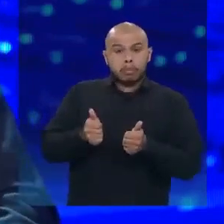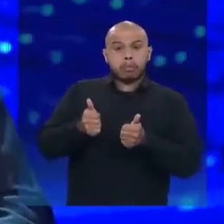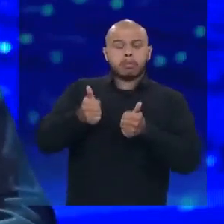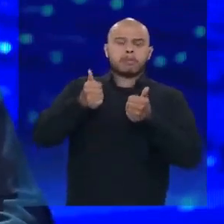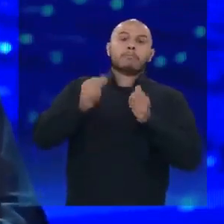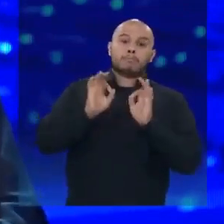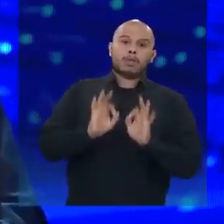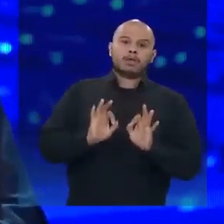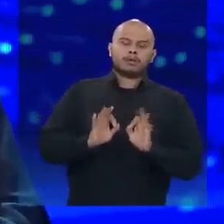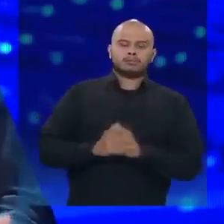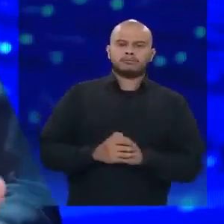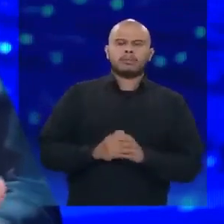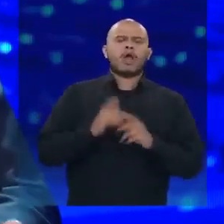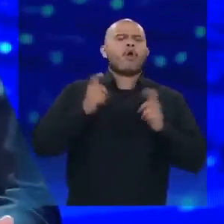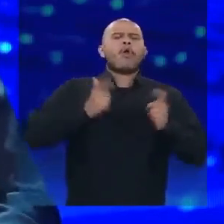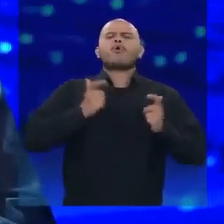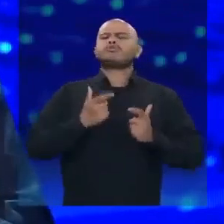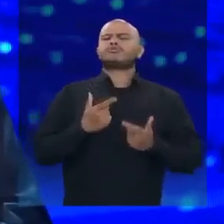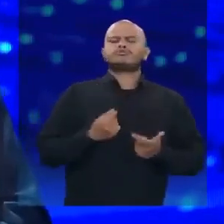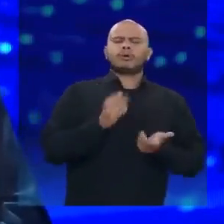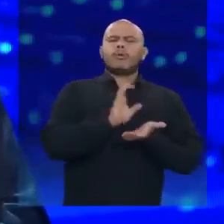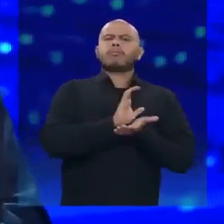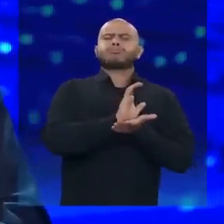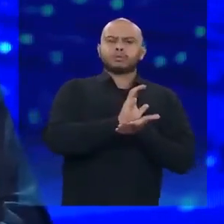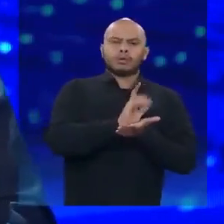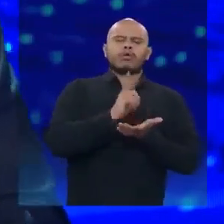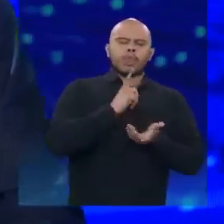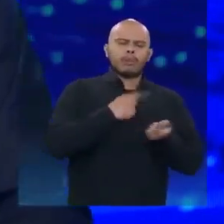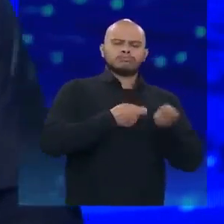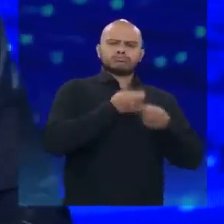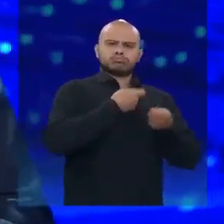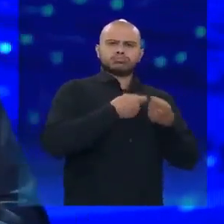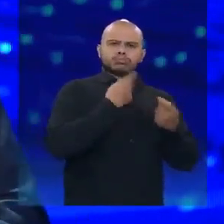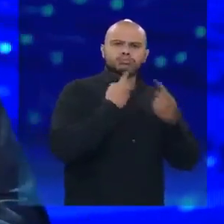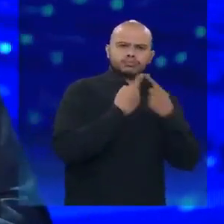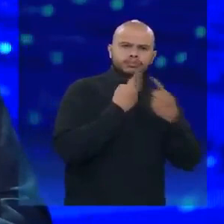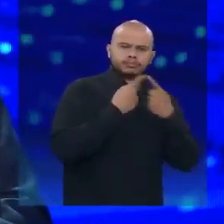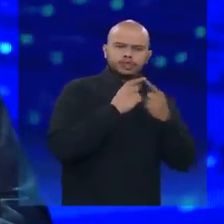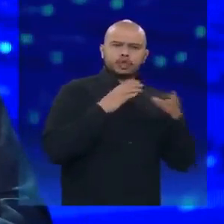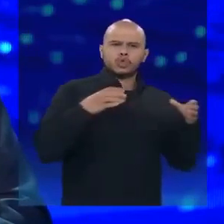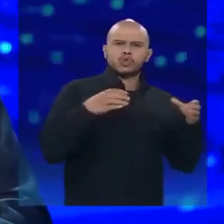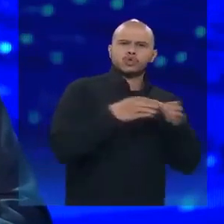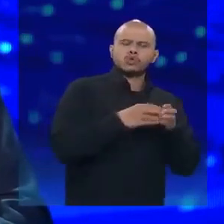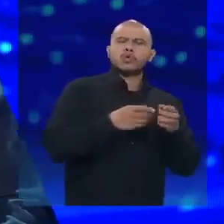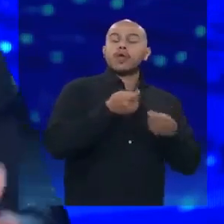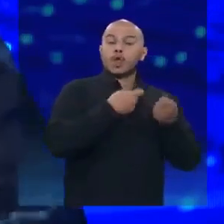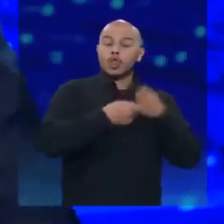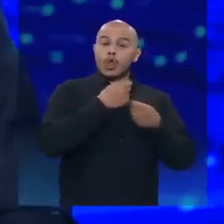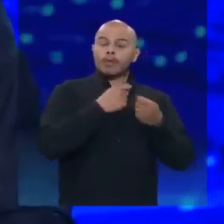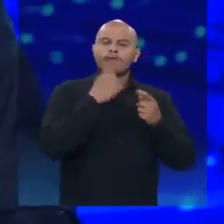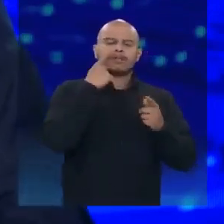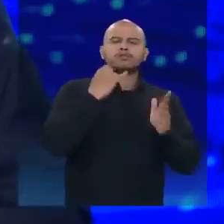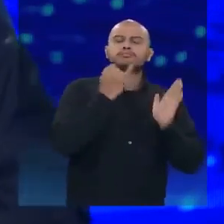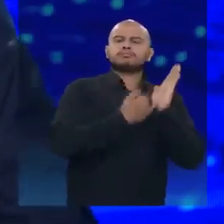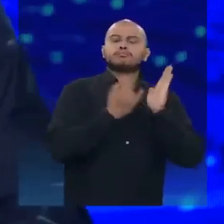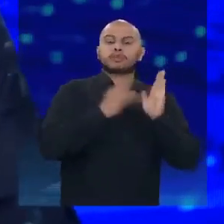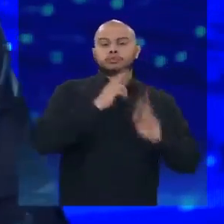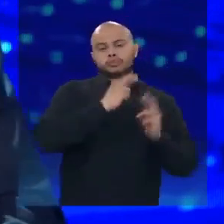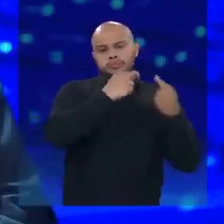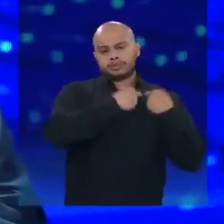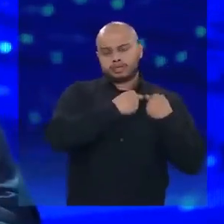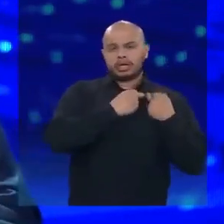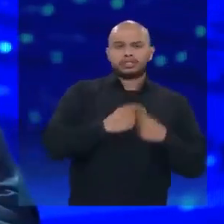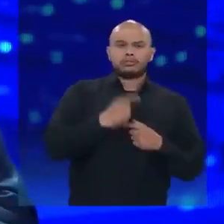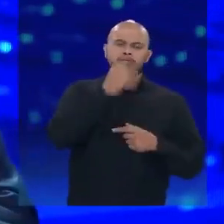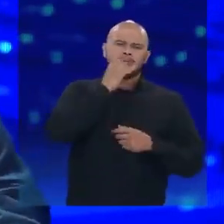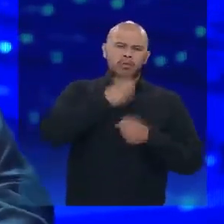Onde retirar dinheiro? Tenho acertado com a equipe econômica e conversado com isso, dentro da responsabilidade fiscal. Quando, por exemplo, ano passado,